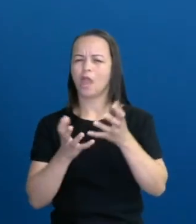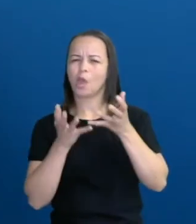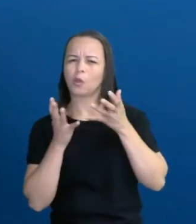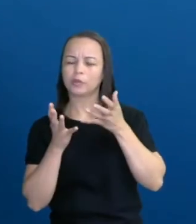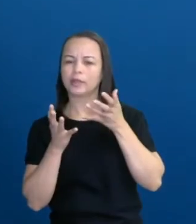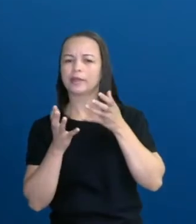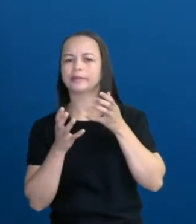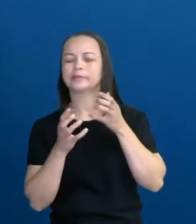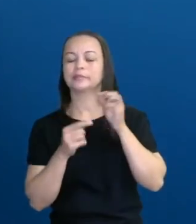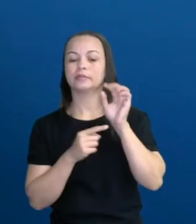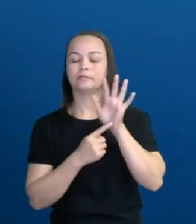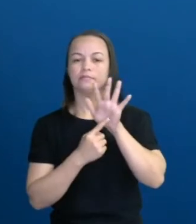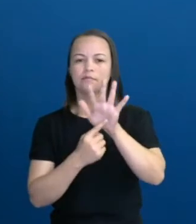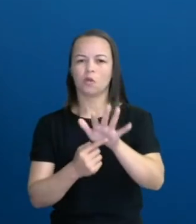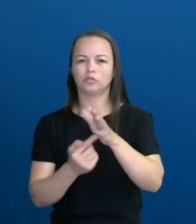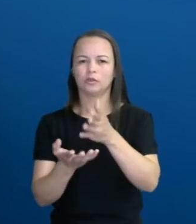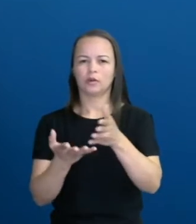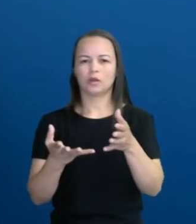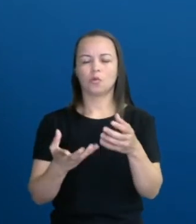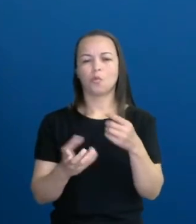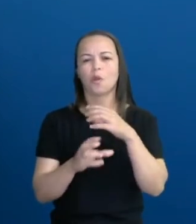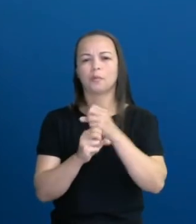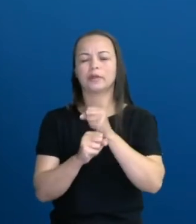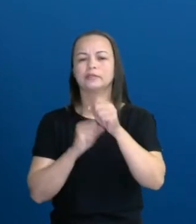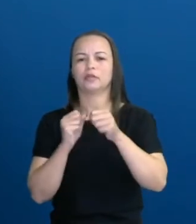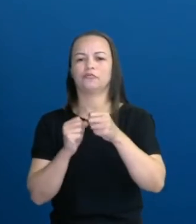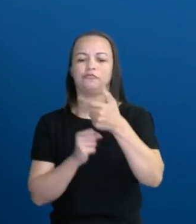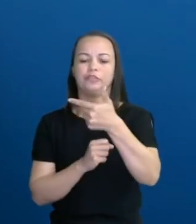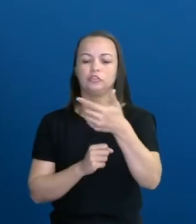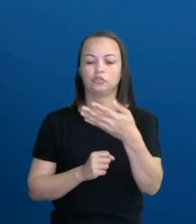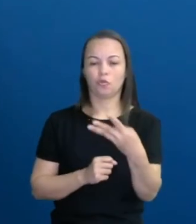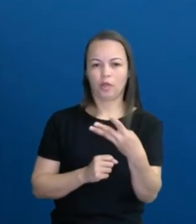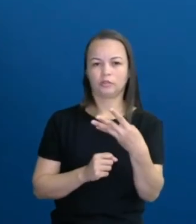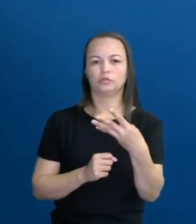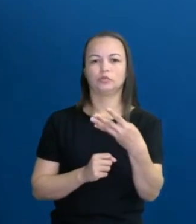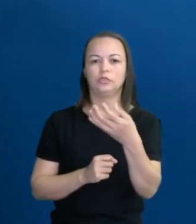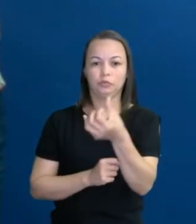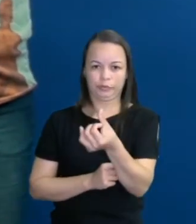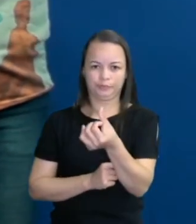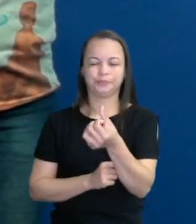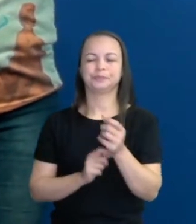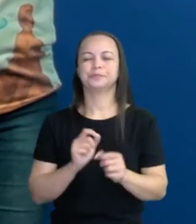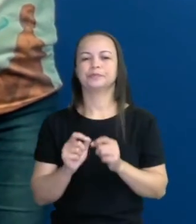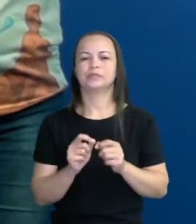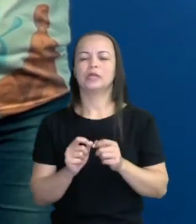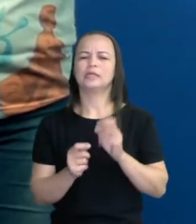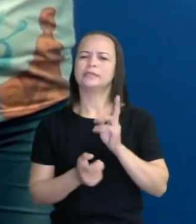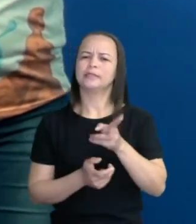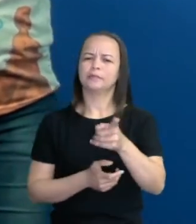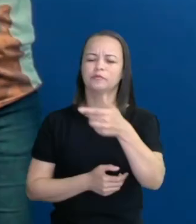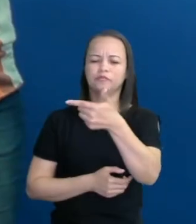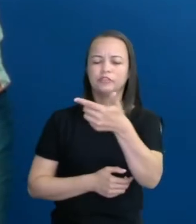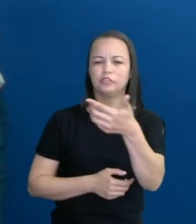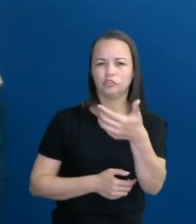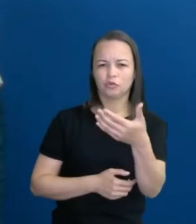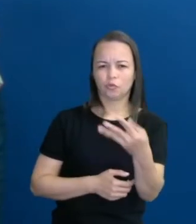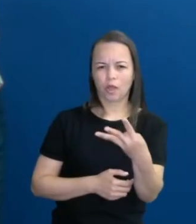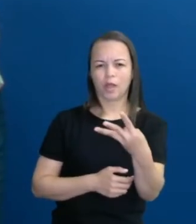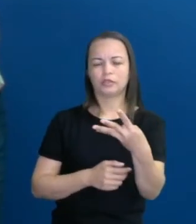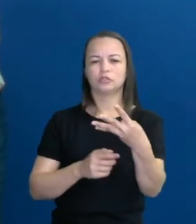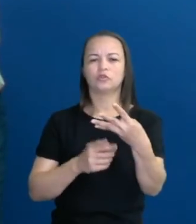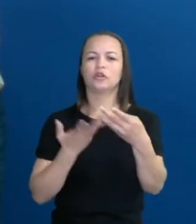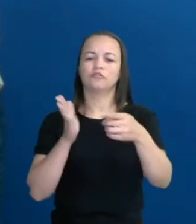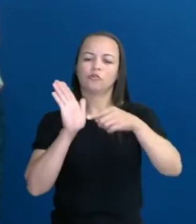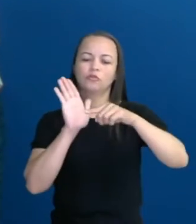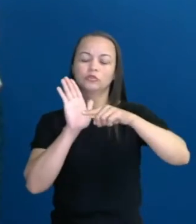fazer uma operação em que eu utilizo o 24 e o 6. Toda vez que eu pegar o número 24, eu vou subtrair 6